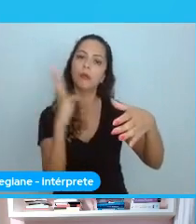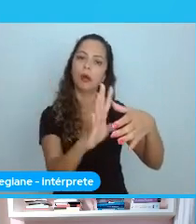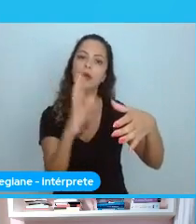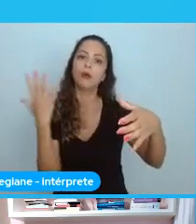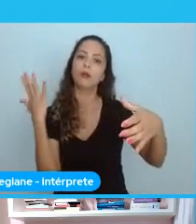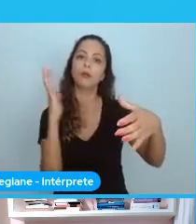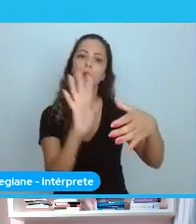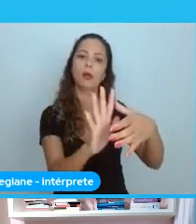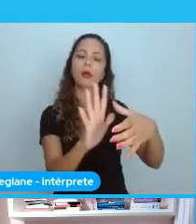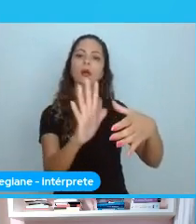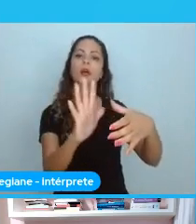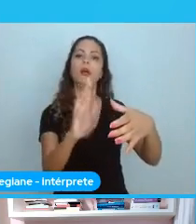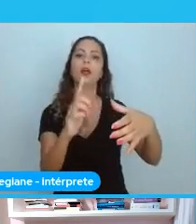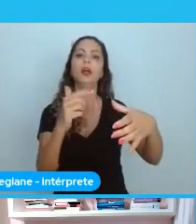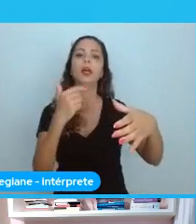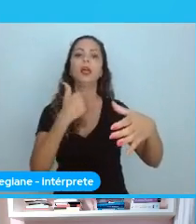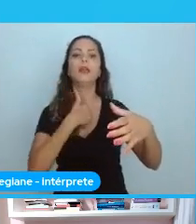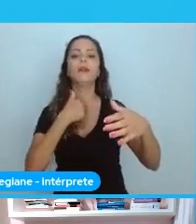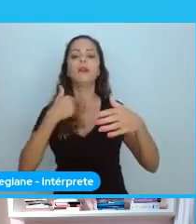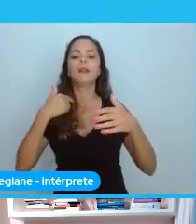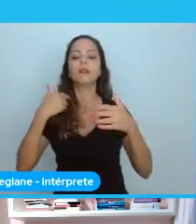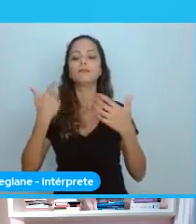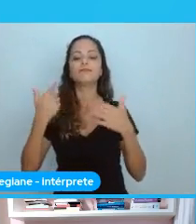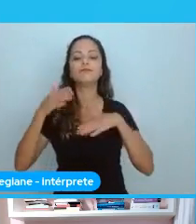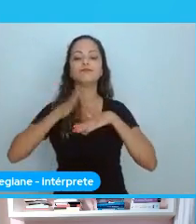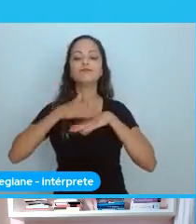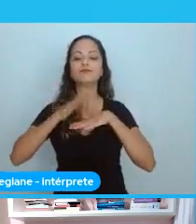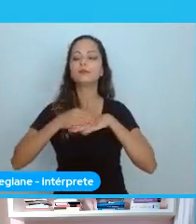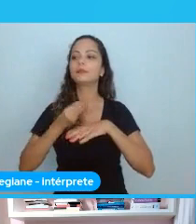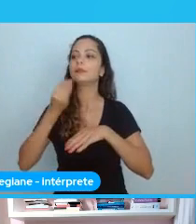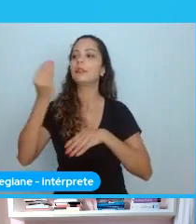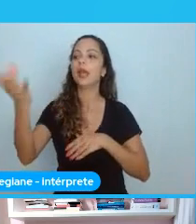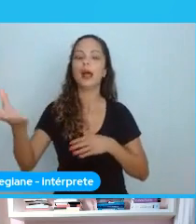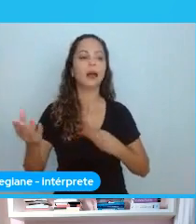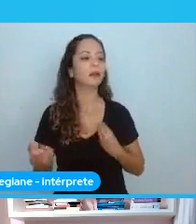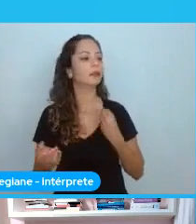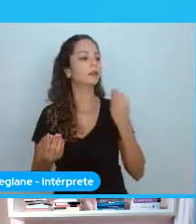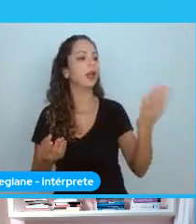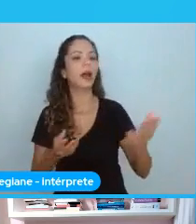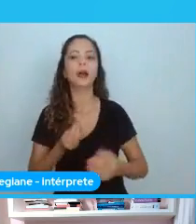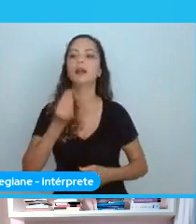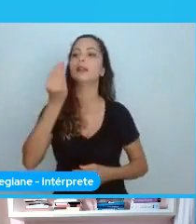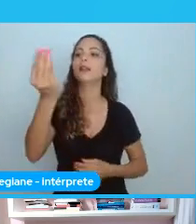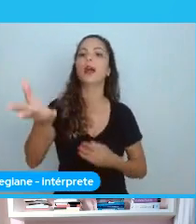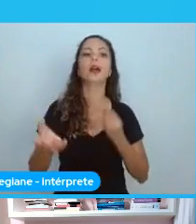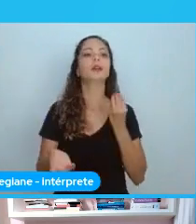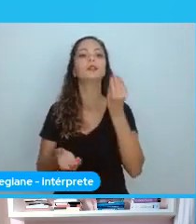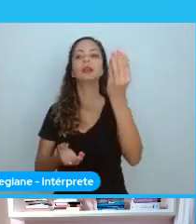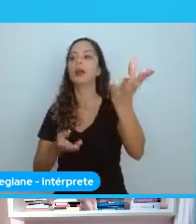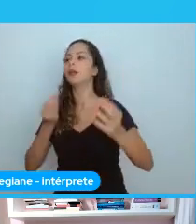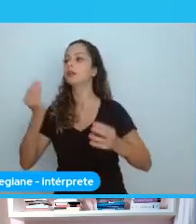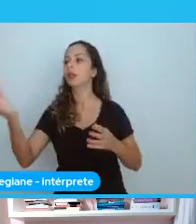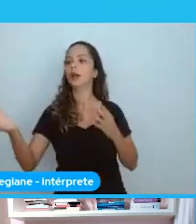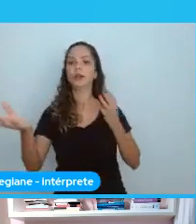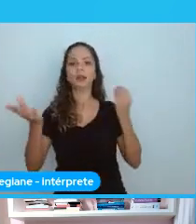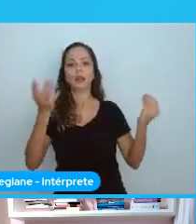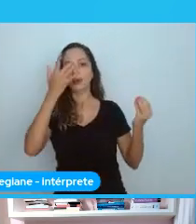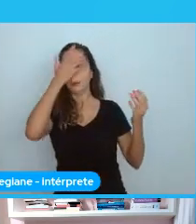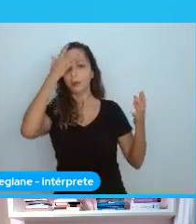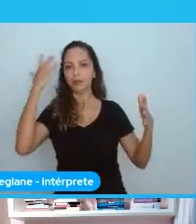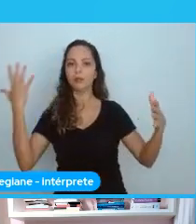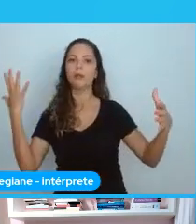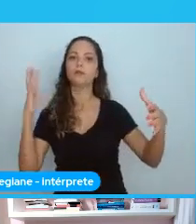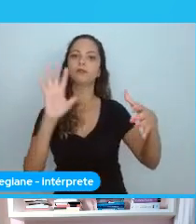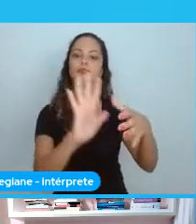menos coisas. Talvez seja interessante... Eu dar meu lugar de palestrante para uma outra pessoa da comunidade. Talvez seja